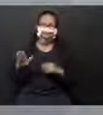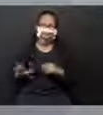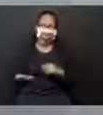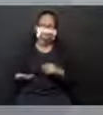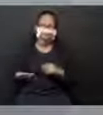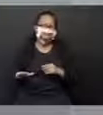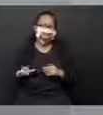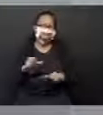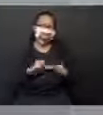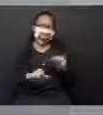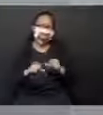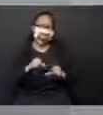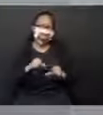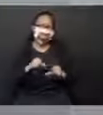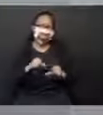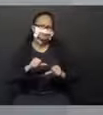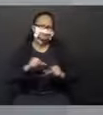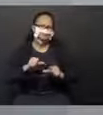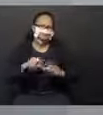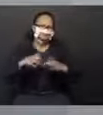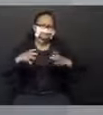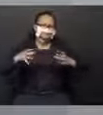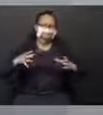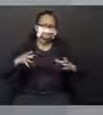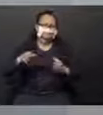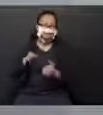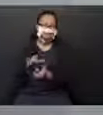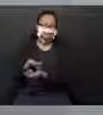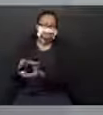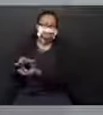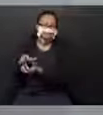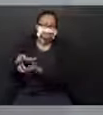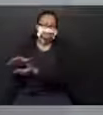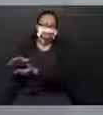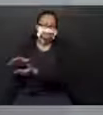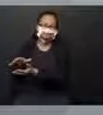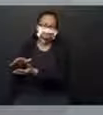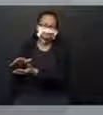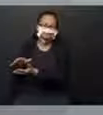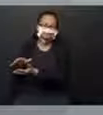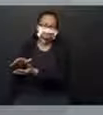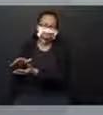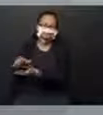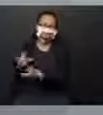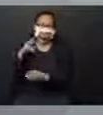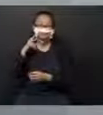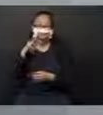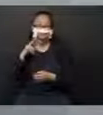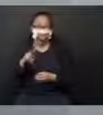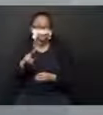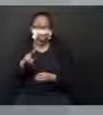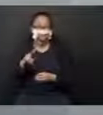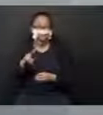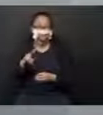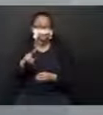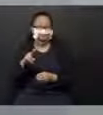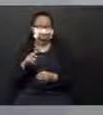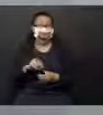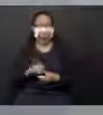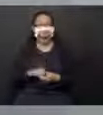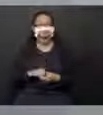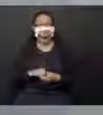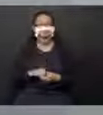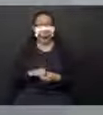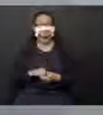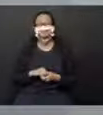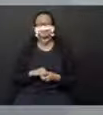mudar de tamanho a minha sombra? Será? Hum, vamos investigar mais um pouquinho? Vamos lá.